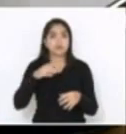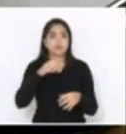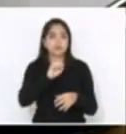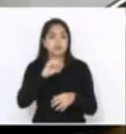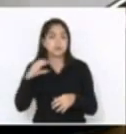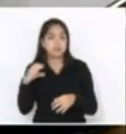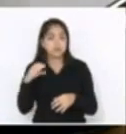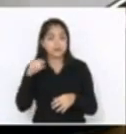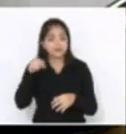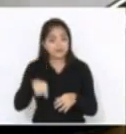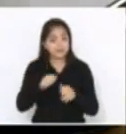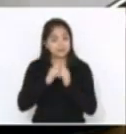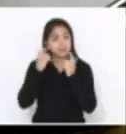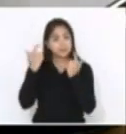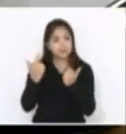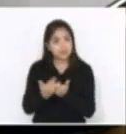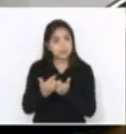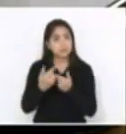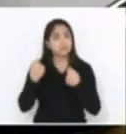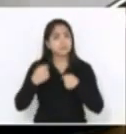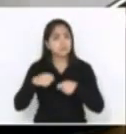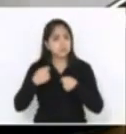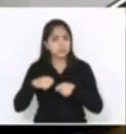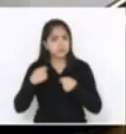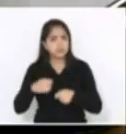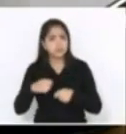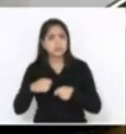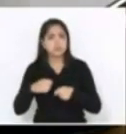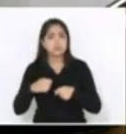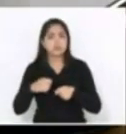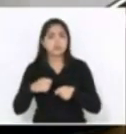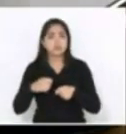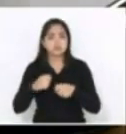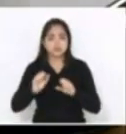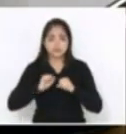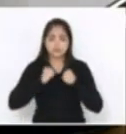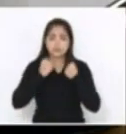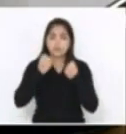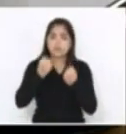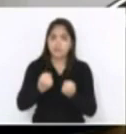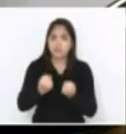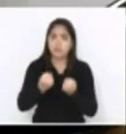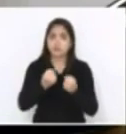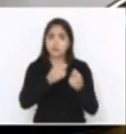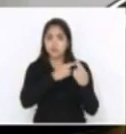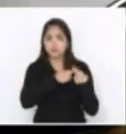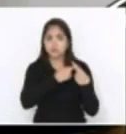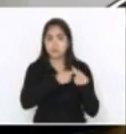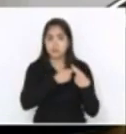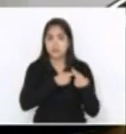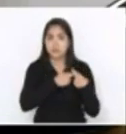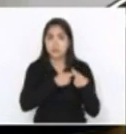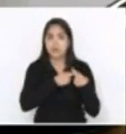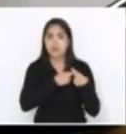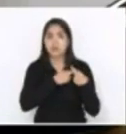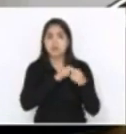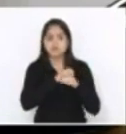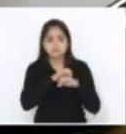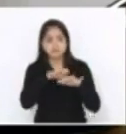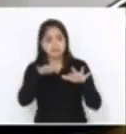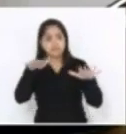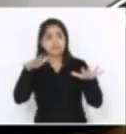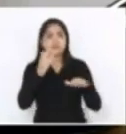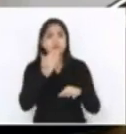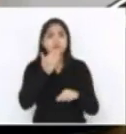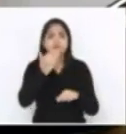Esse Parlamento tem que ter, sim, a voz, o ouvido, para que possa ecoar ao Governo do Estado as demandas dos nossos